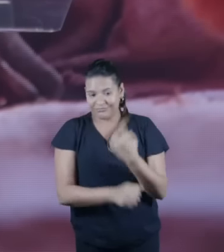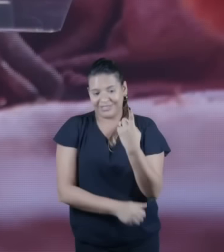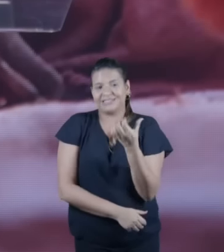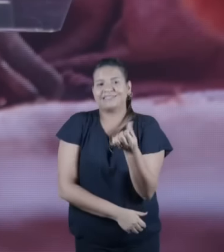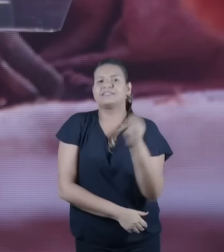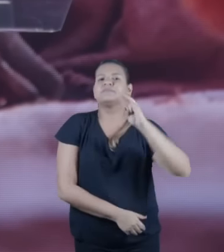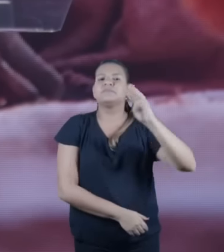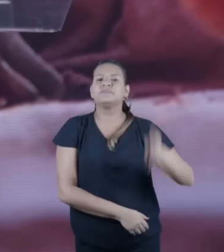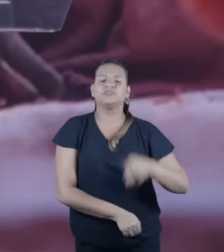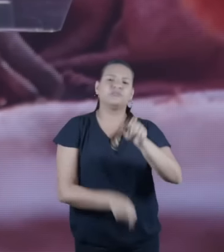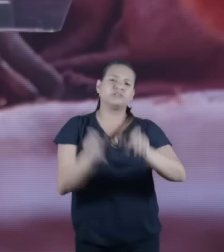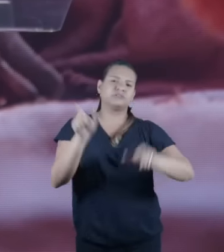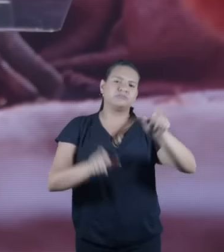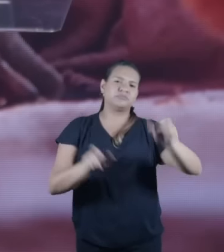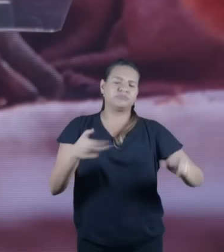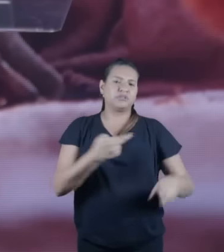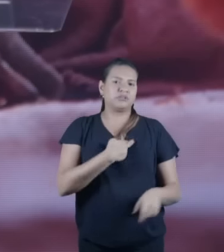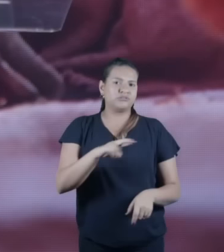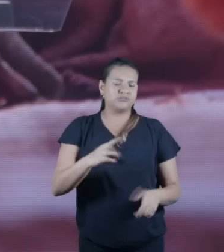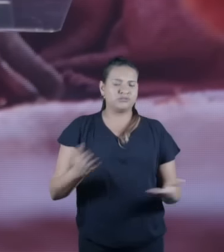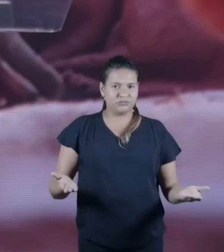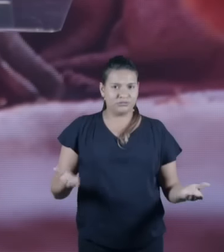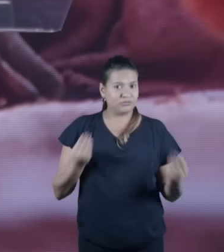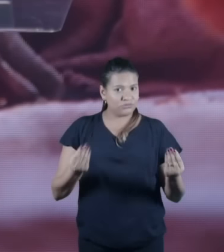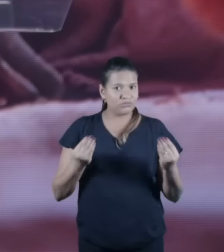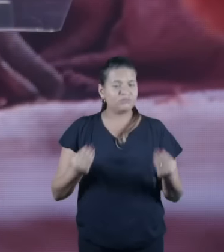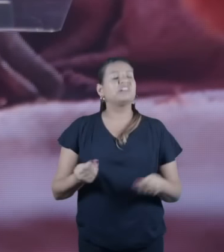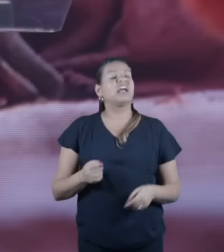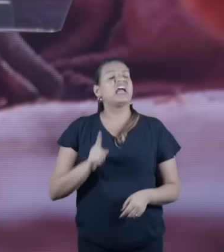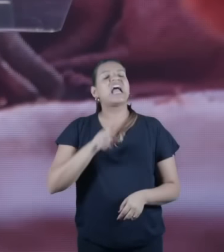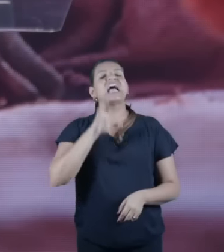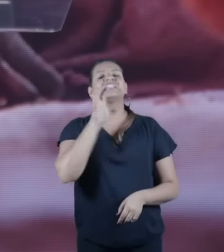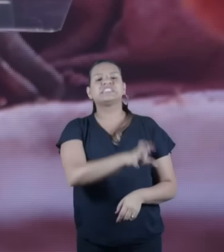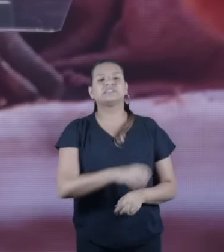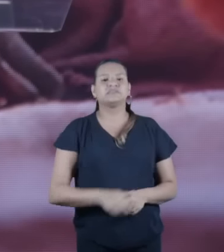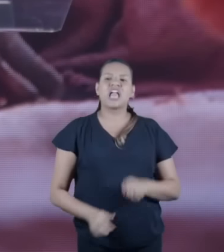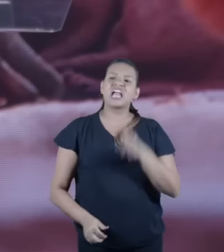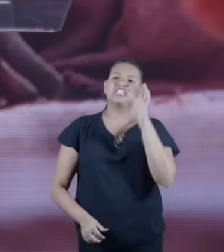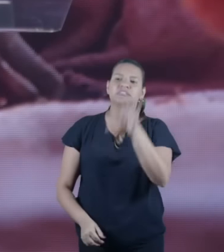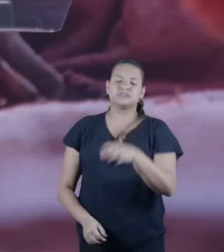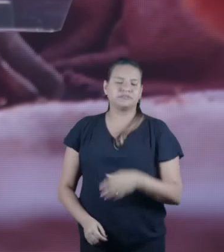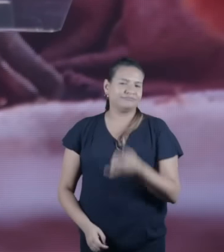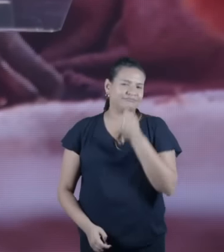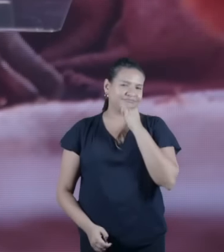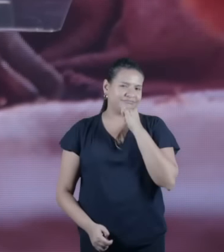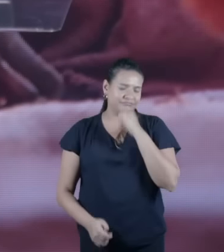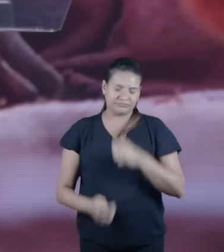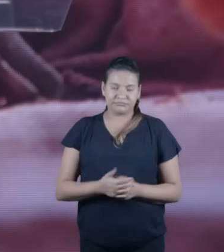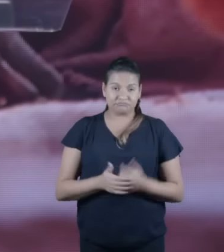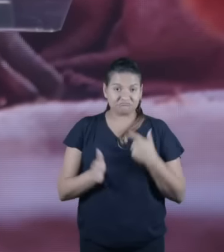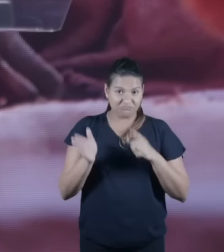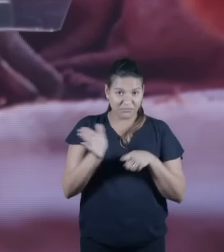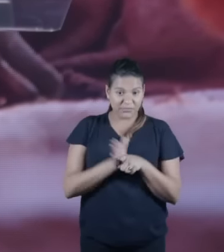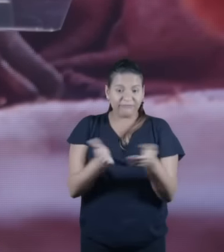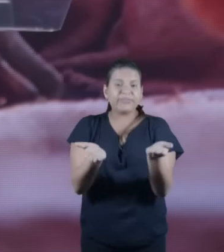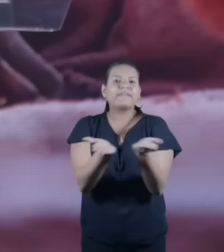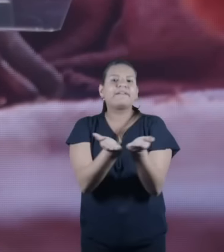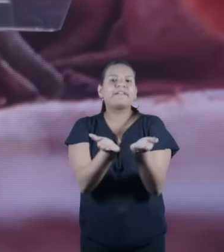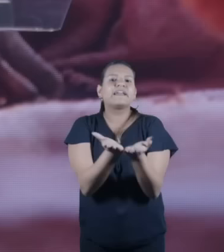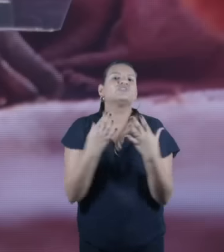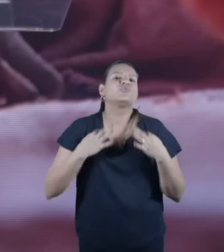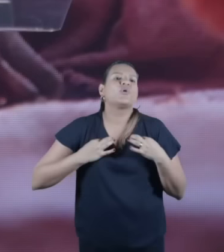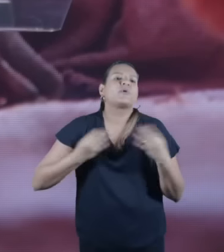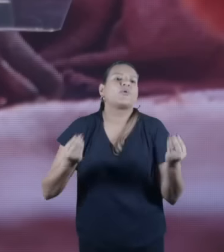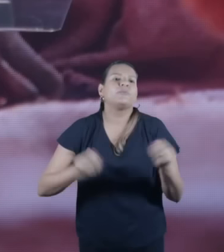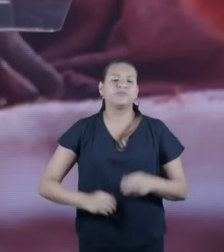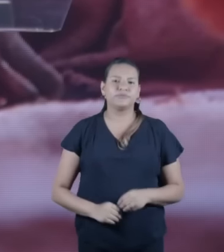época também eram milhões de pessoas chegar para uma religião e dizer é que nem eu perguntar como os cristãos se vestem mesmo aqui